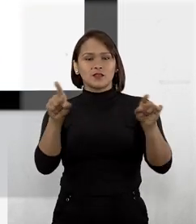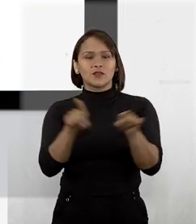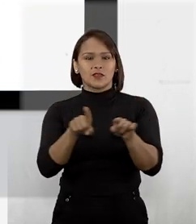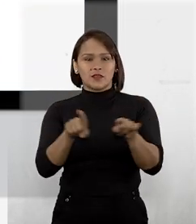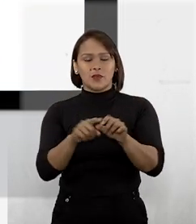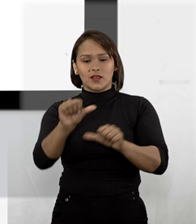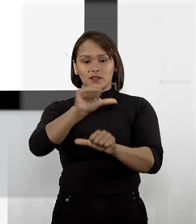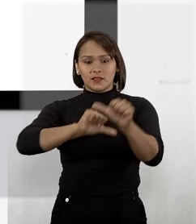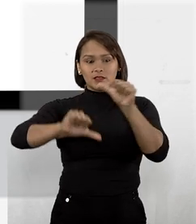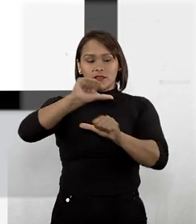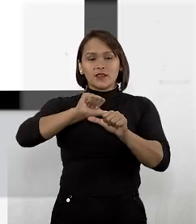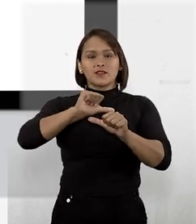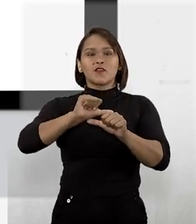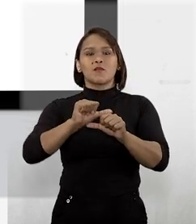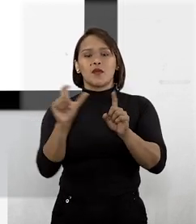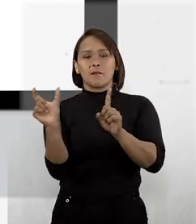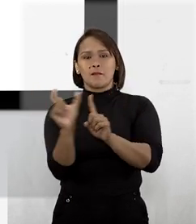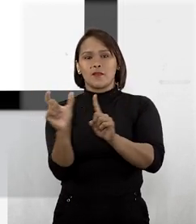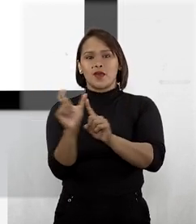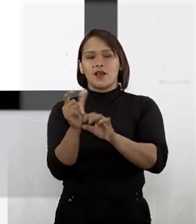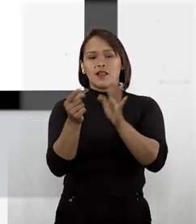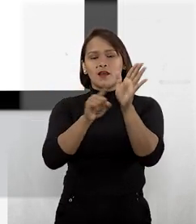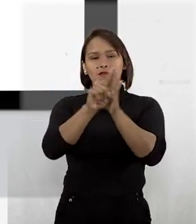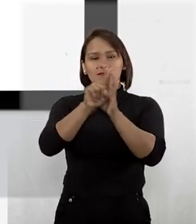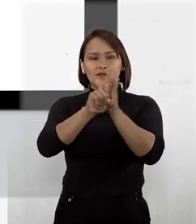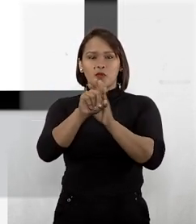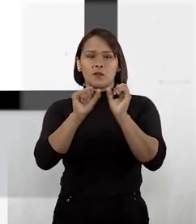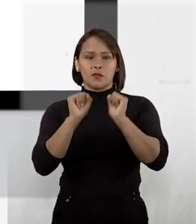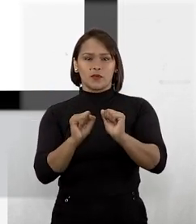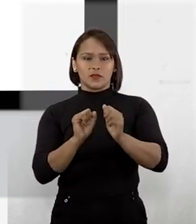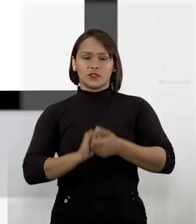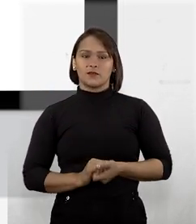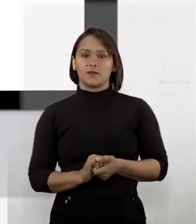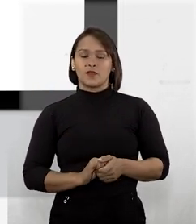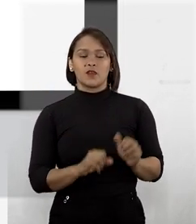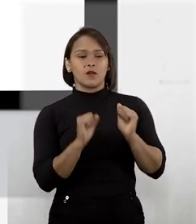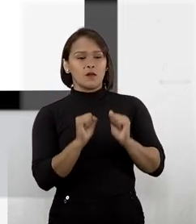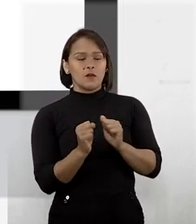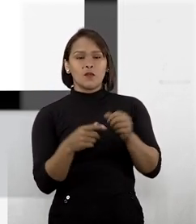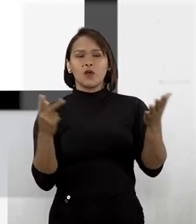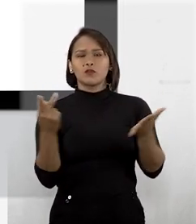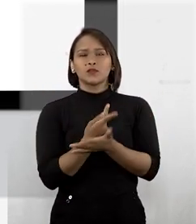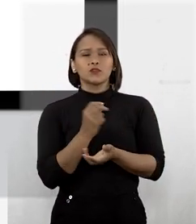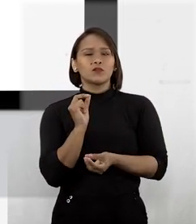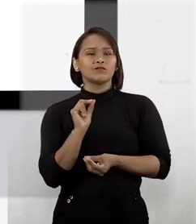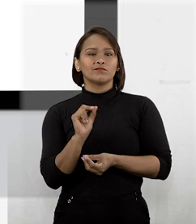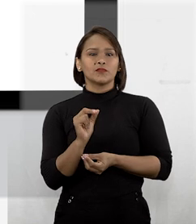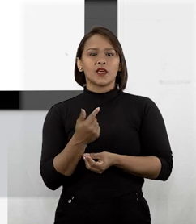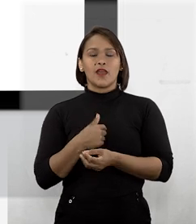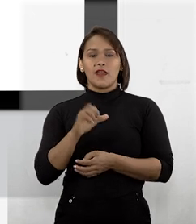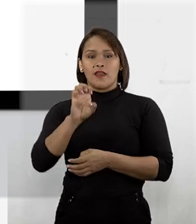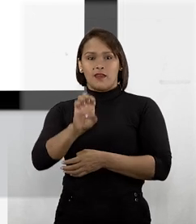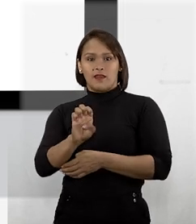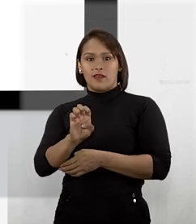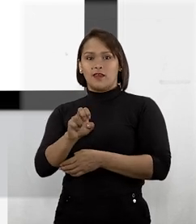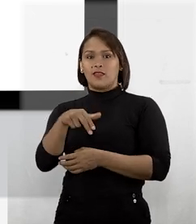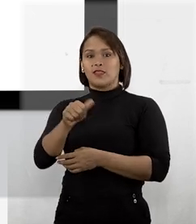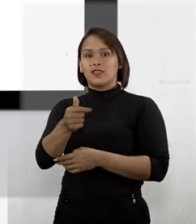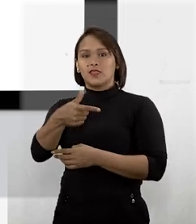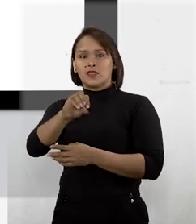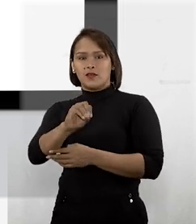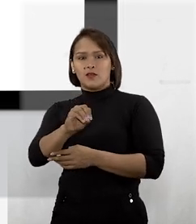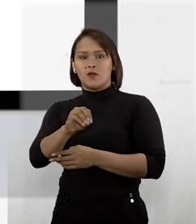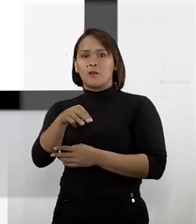transformar um operador em palavra pesquisável. Isso pode ser feito com os operadores E, NÃO,